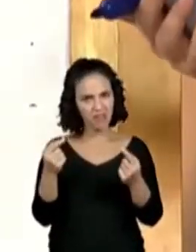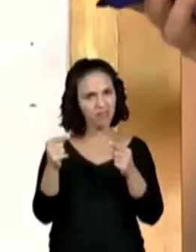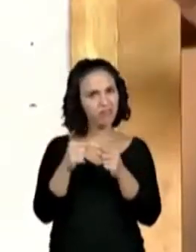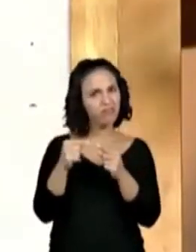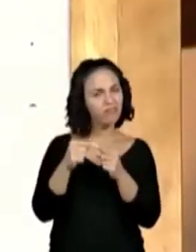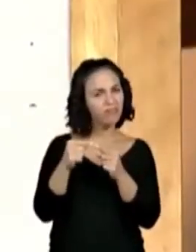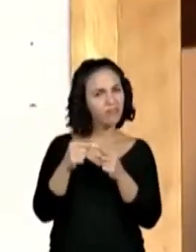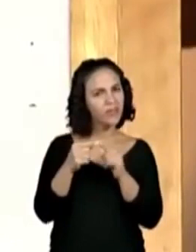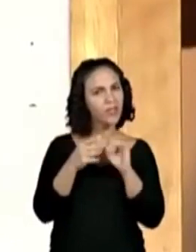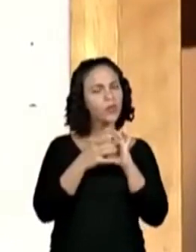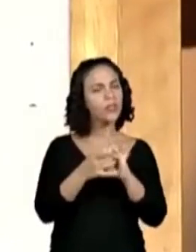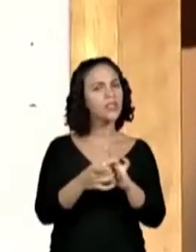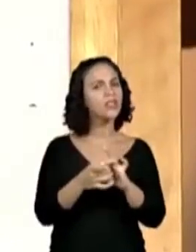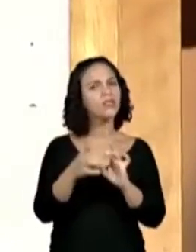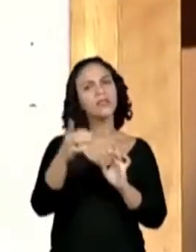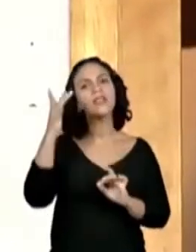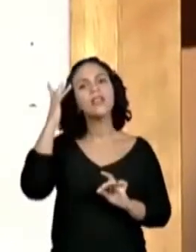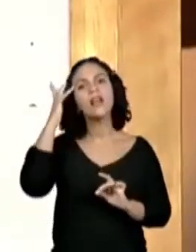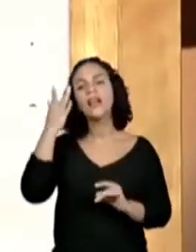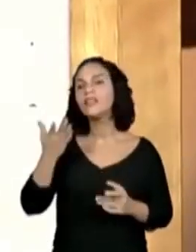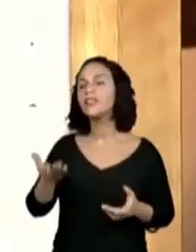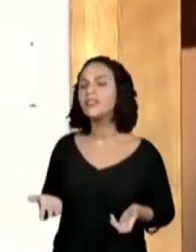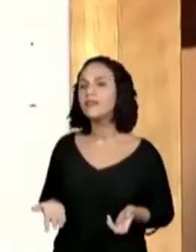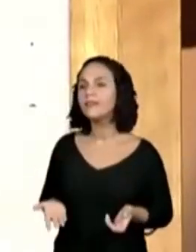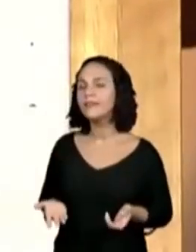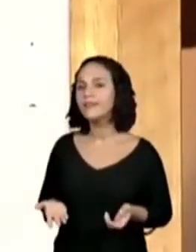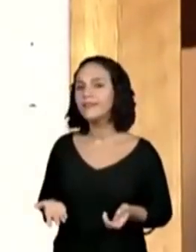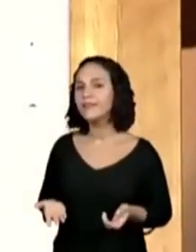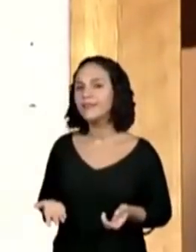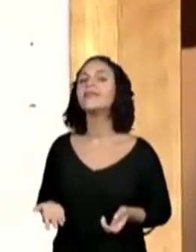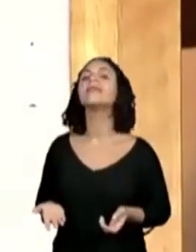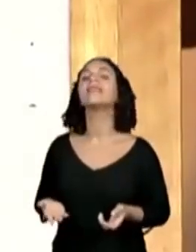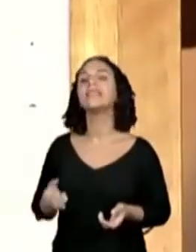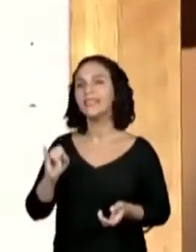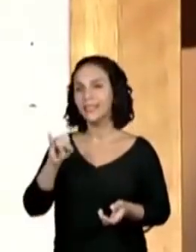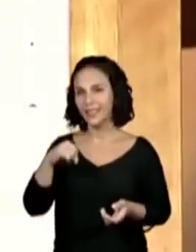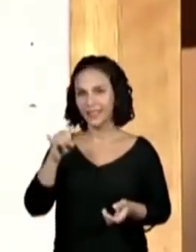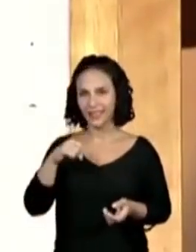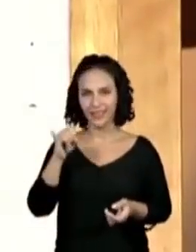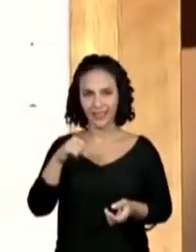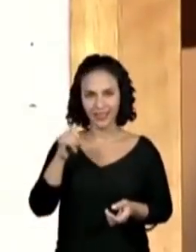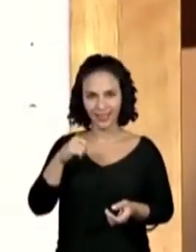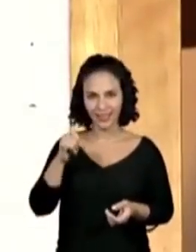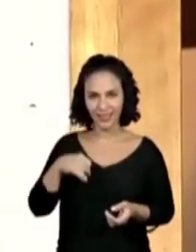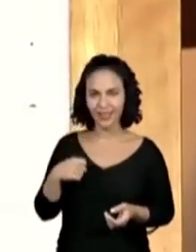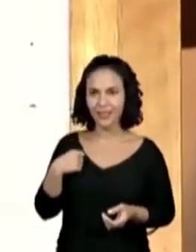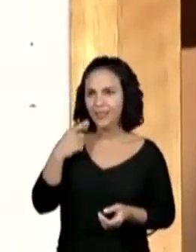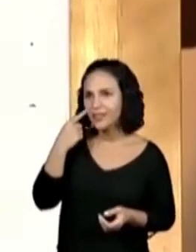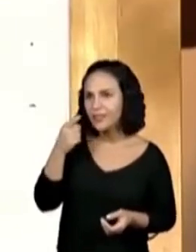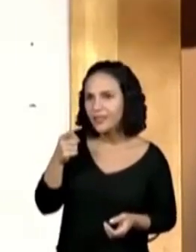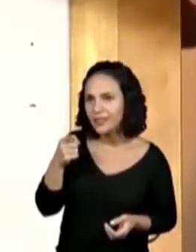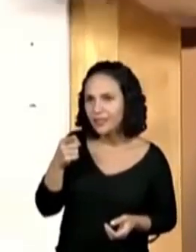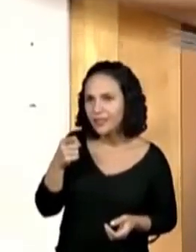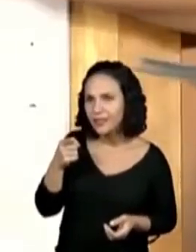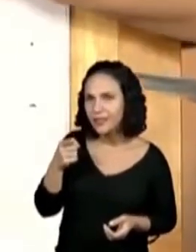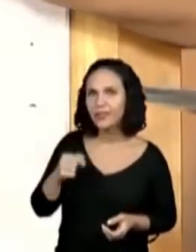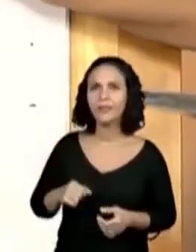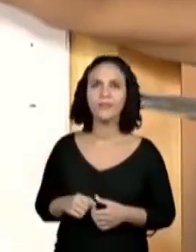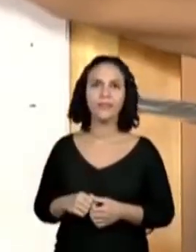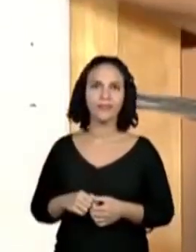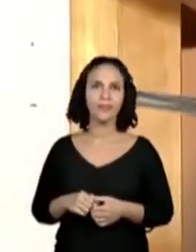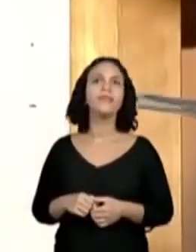palavra no contexto? O que vocês acham? Ah, sim, eu já vou sempre pegar a primeira resposta, porque é a finalizaçãozinha.